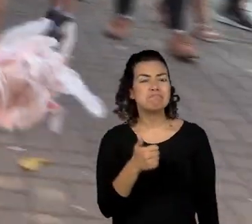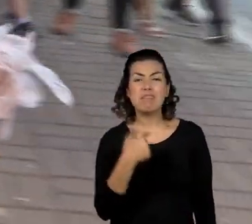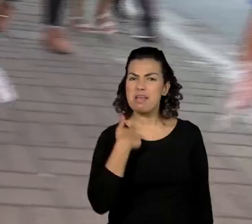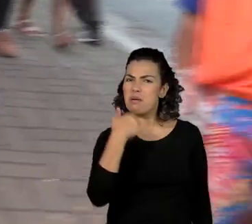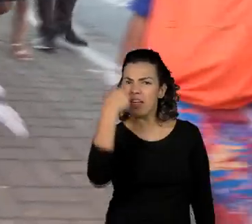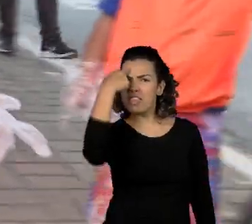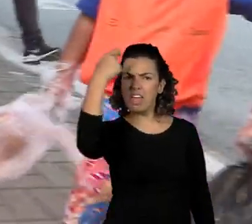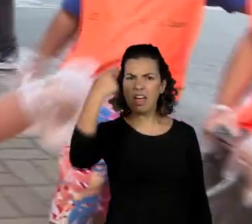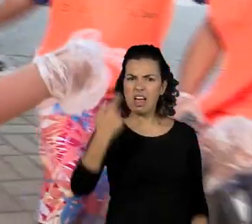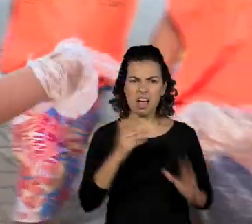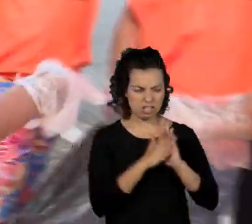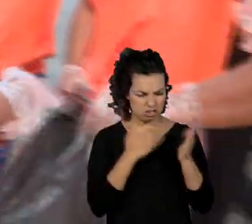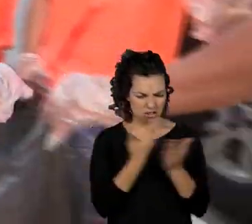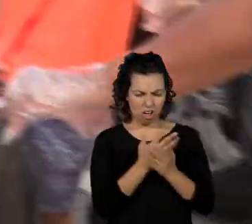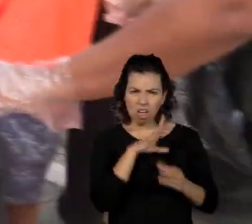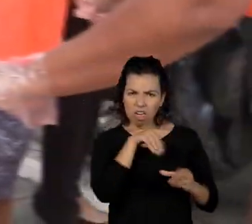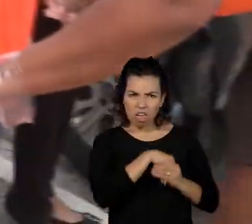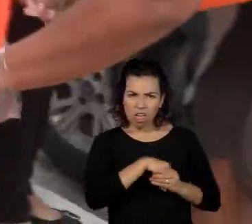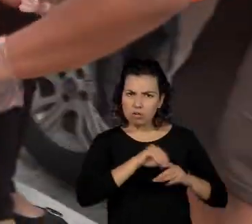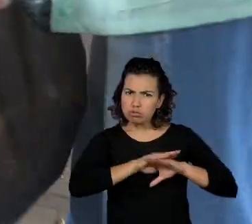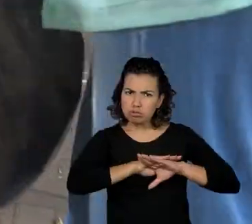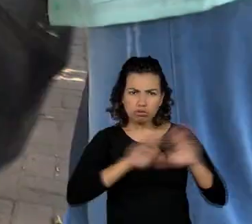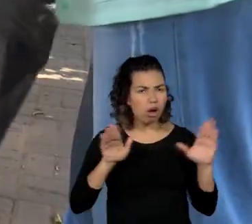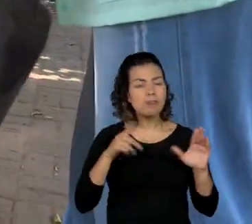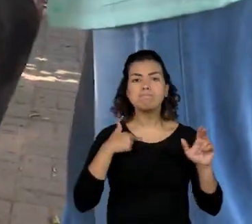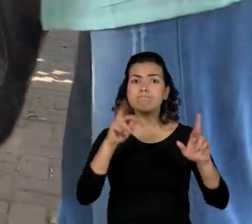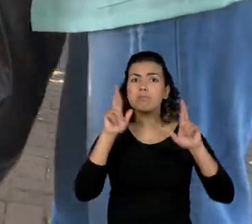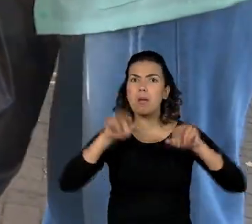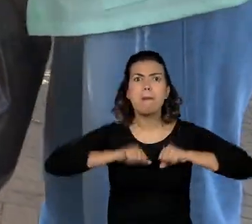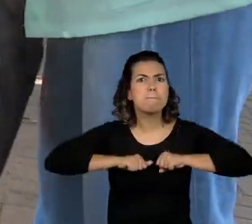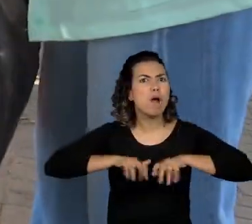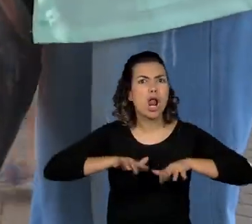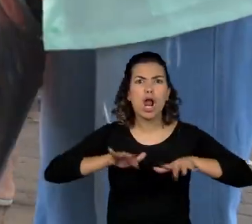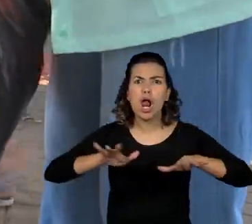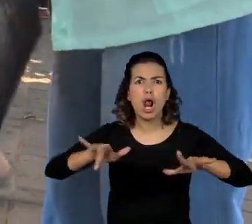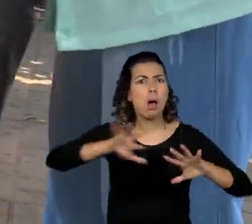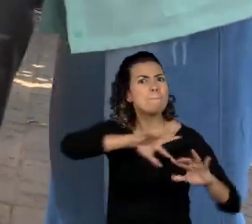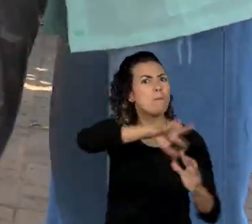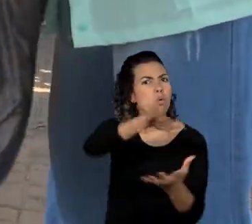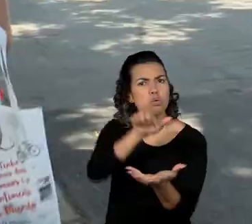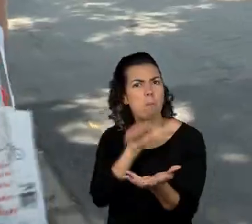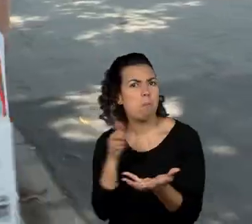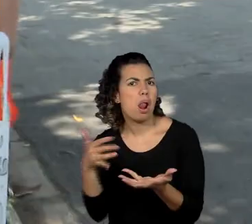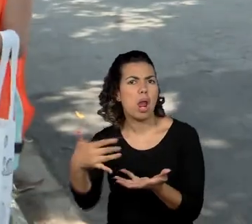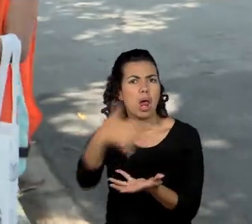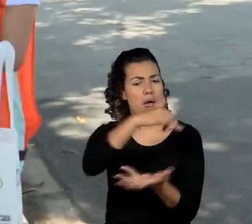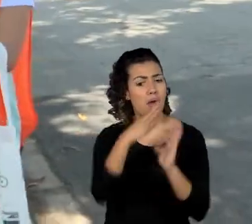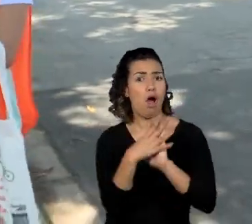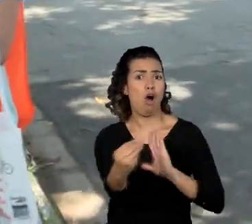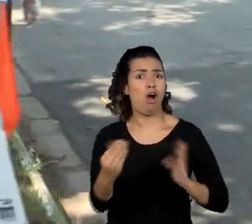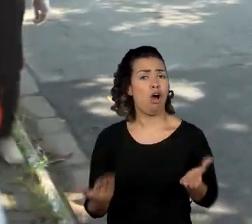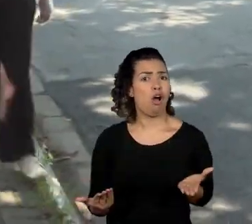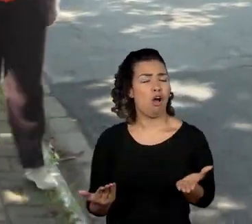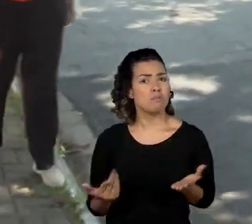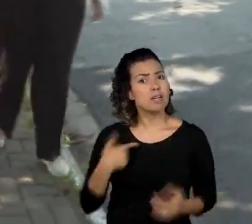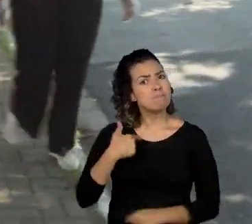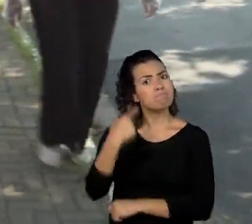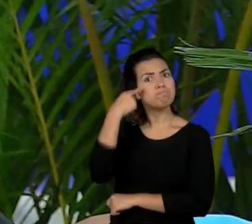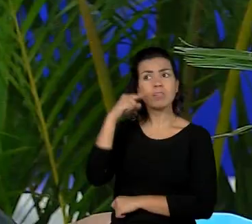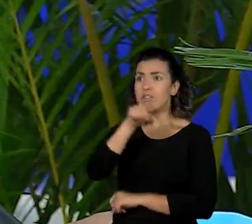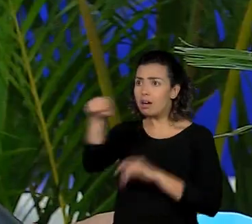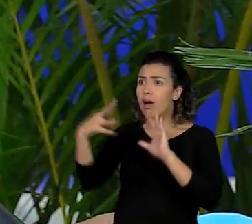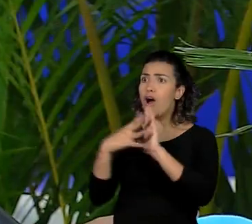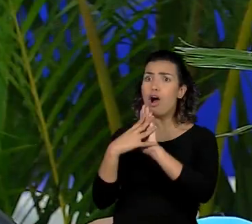não é ficar só no SEI, é atingir o mundo inteiro. Porque nós pensamos que se todo mundo fizer a sua